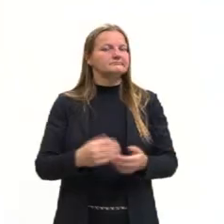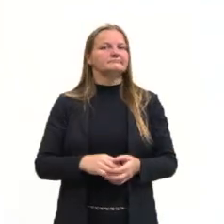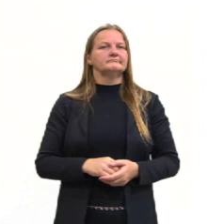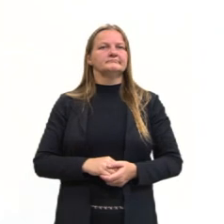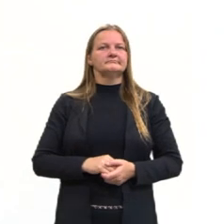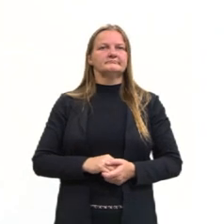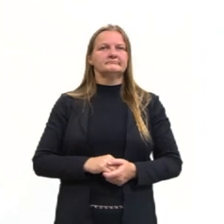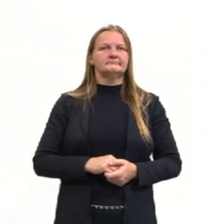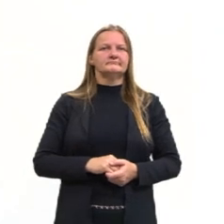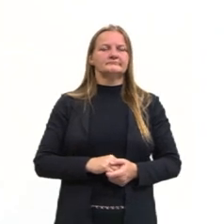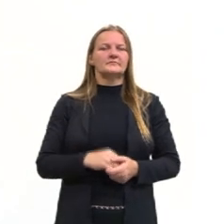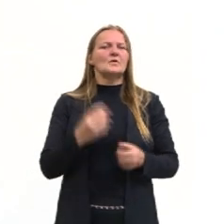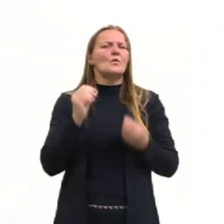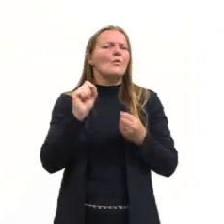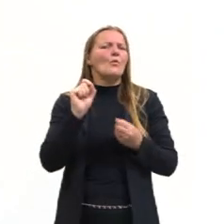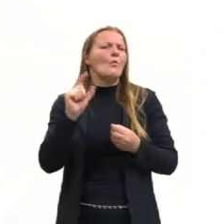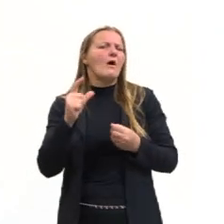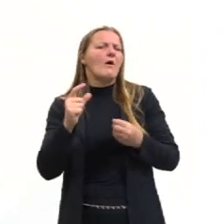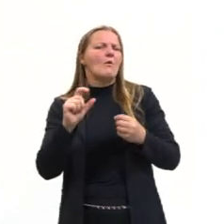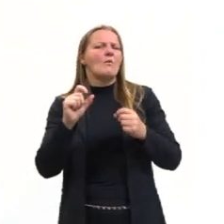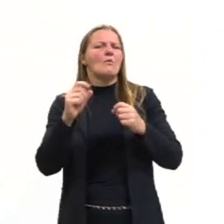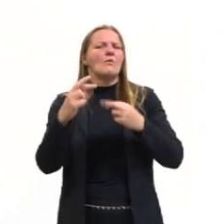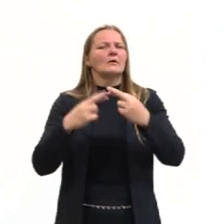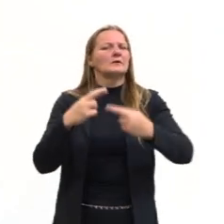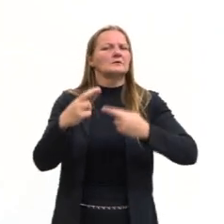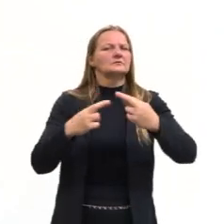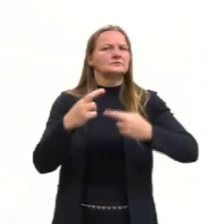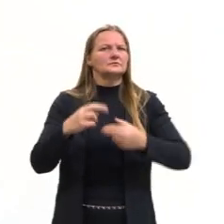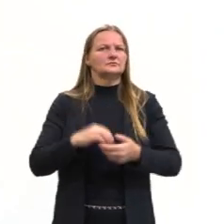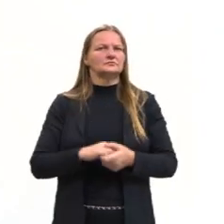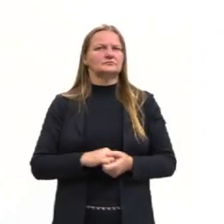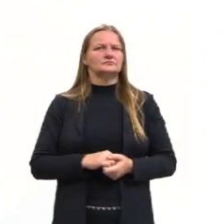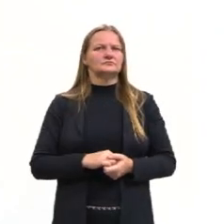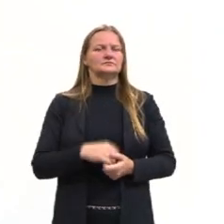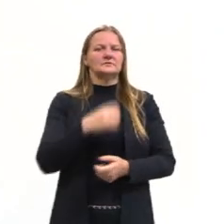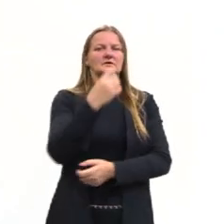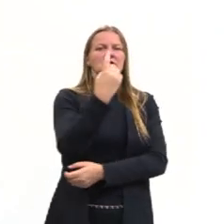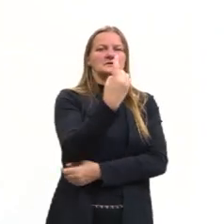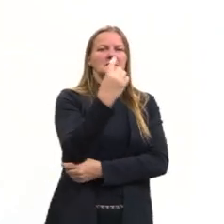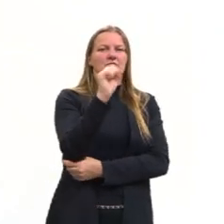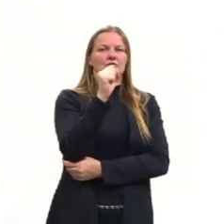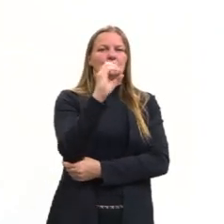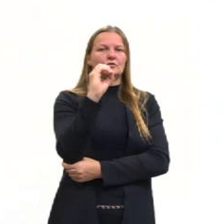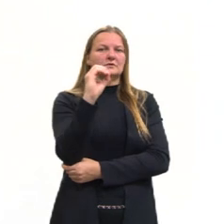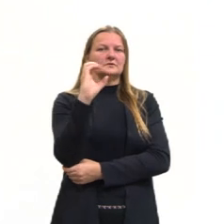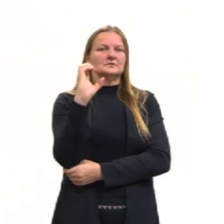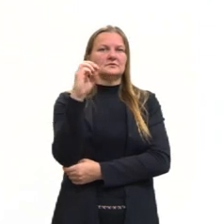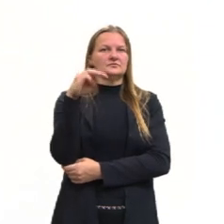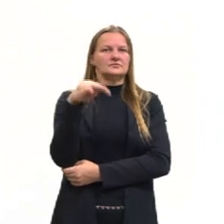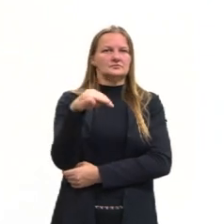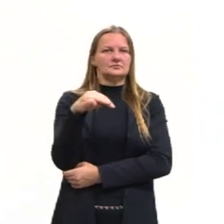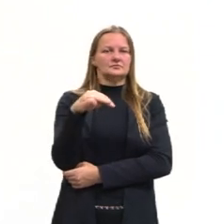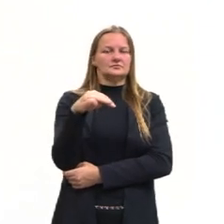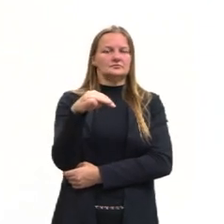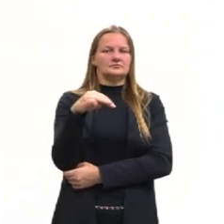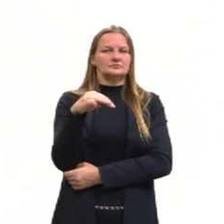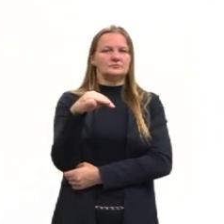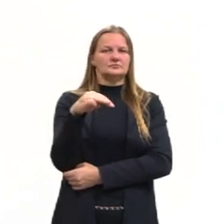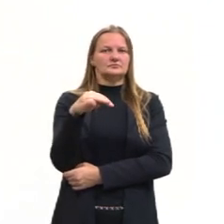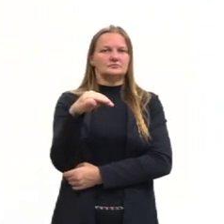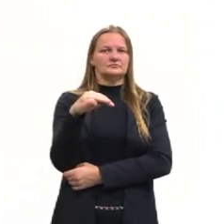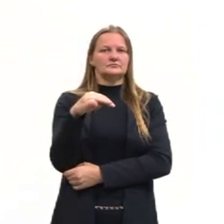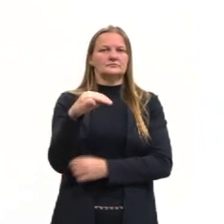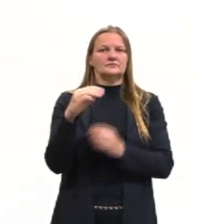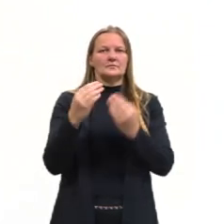E qual relação é essa? Nós temos 180cm para